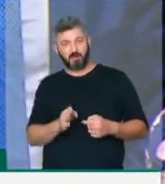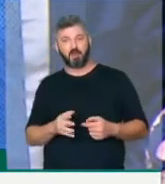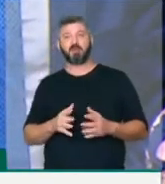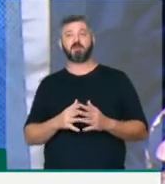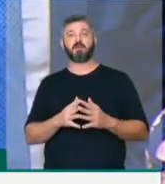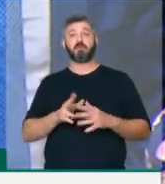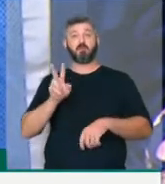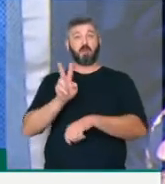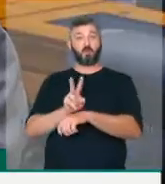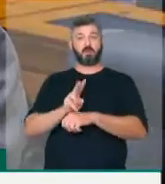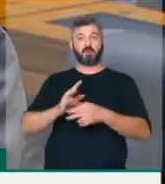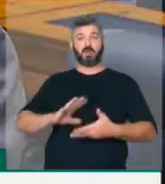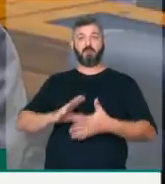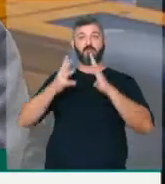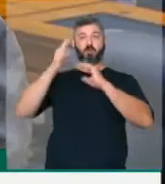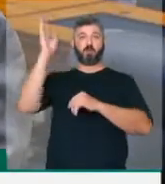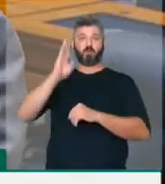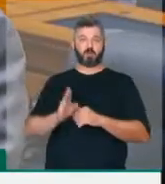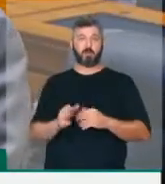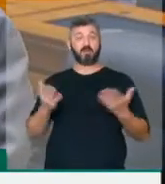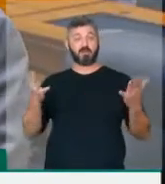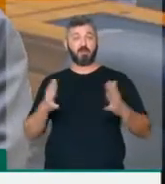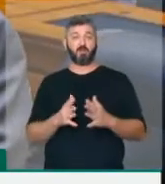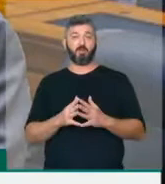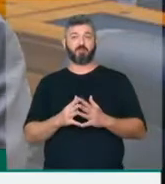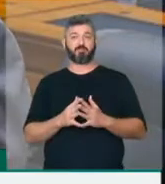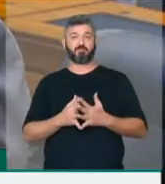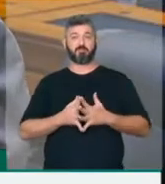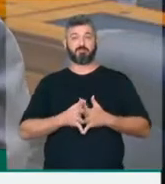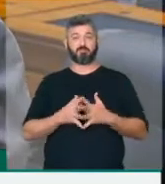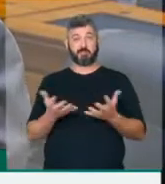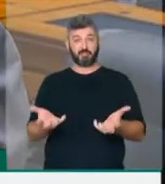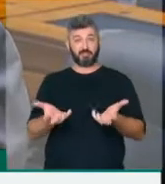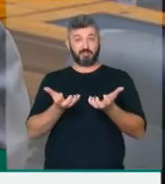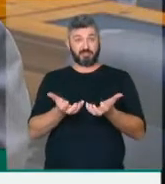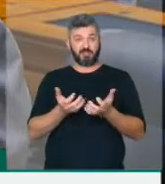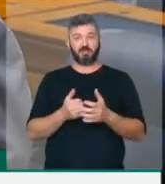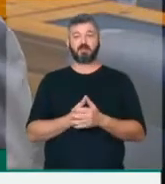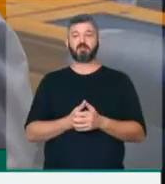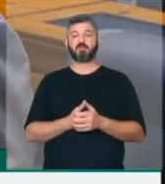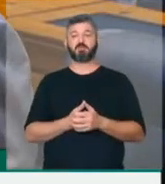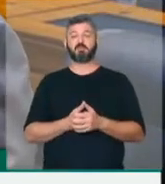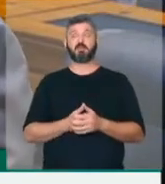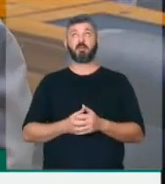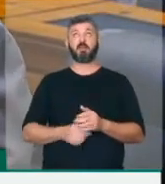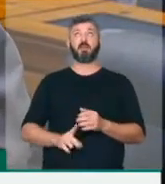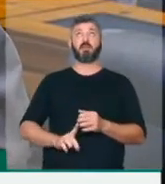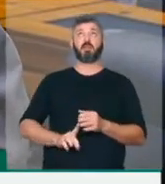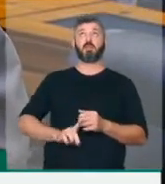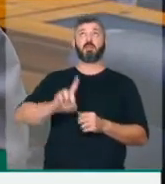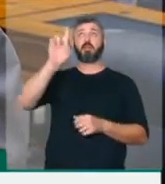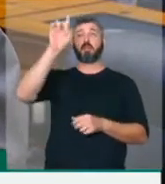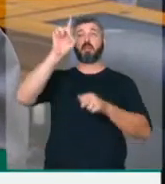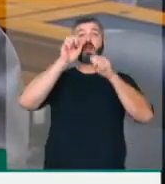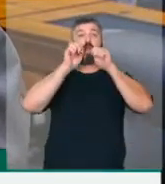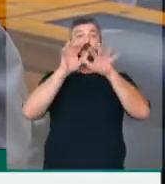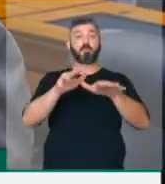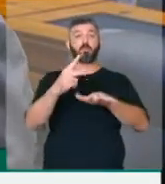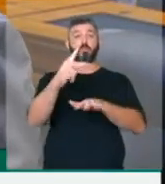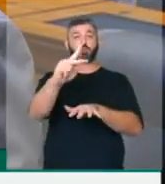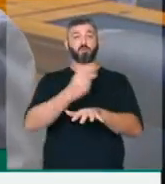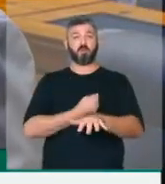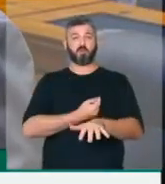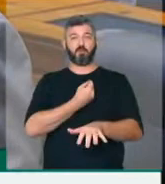cuidar das reformas desse país. Portanto, o que nós desejamos, meu amigo João, que Deus possa abençoar a sua vida.